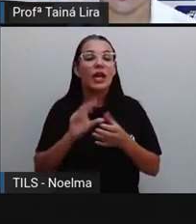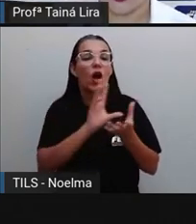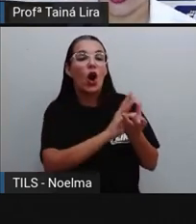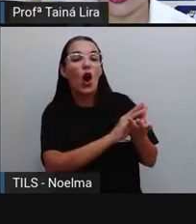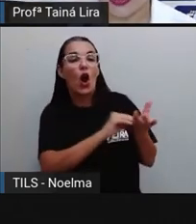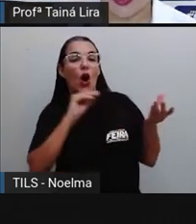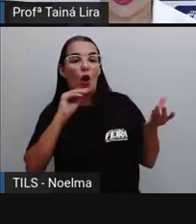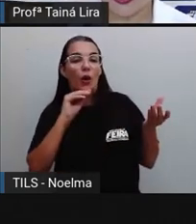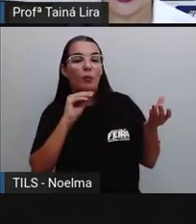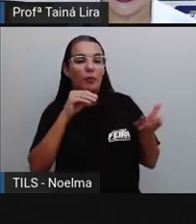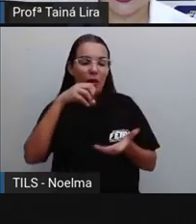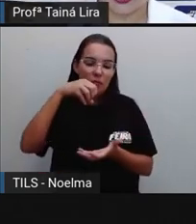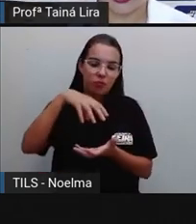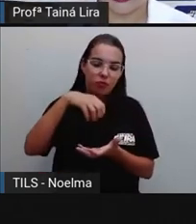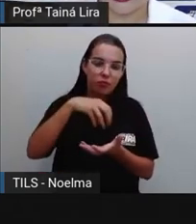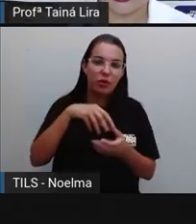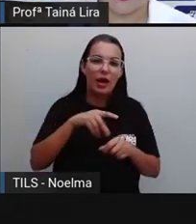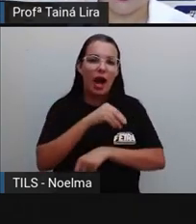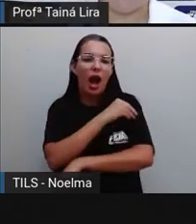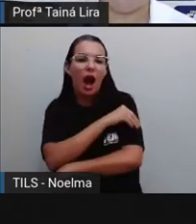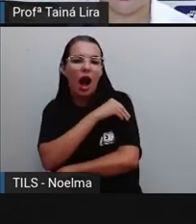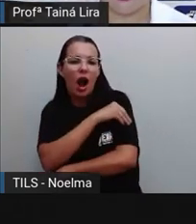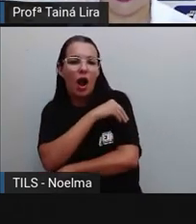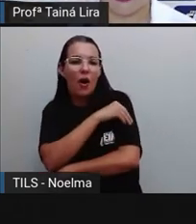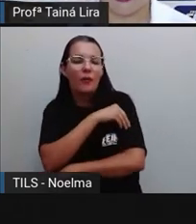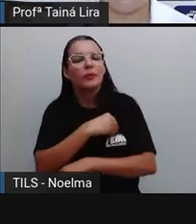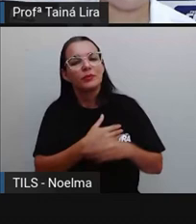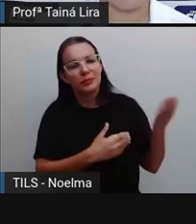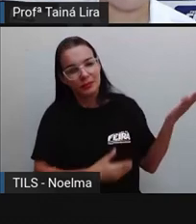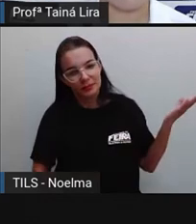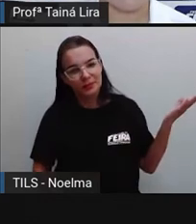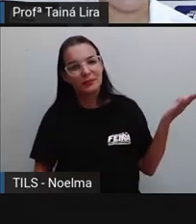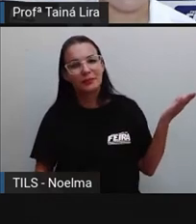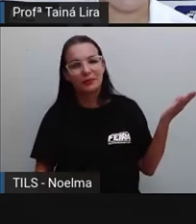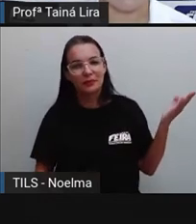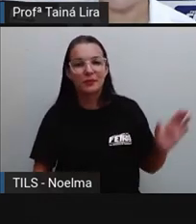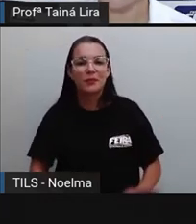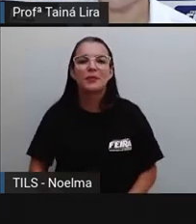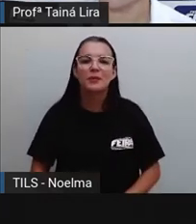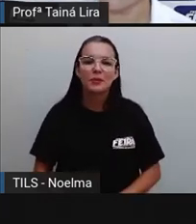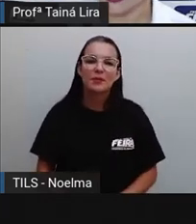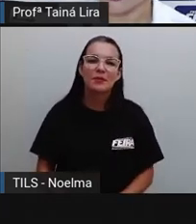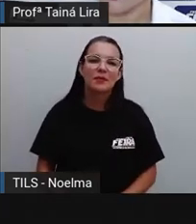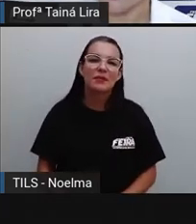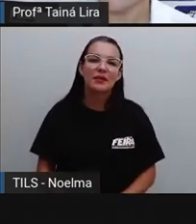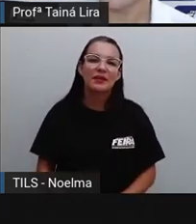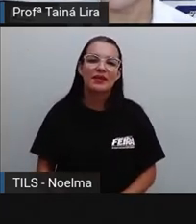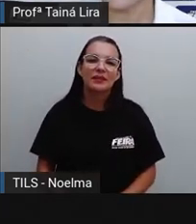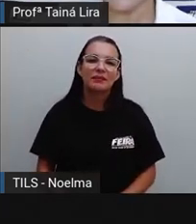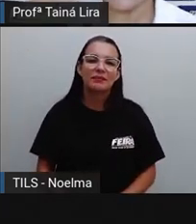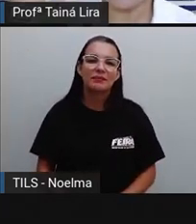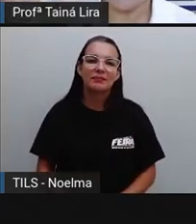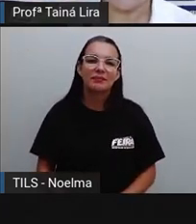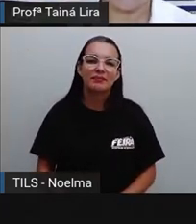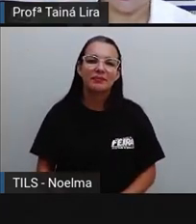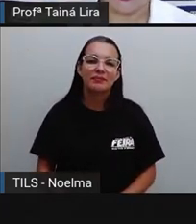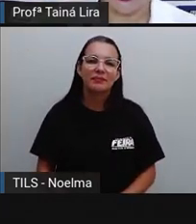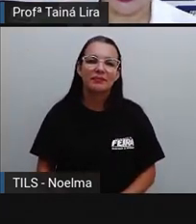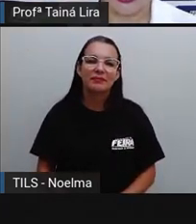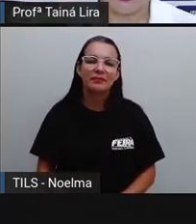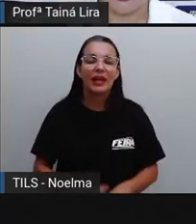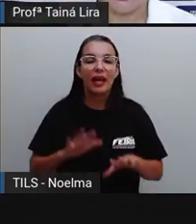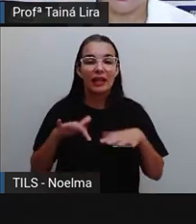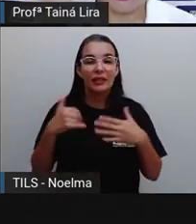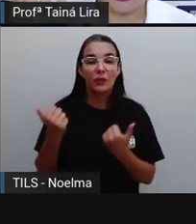coloca o álcool e ela gira aqui a manivela e já sai as cópias aqui, ó, do outro lado. E aí, por que foi